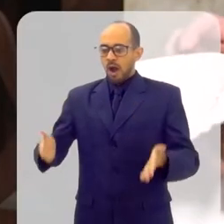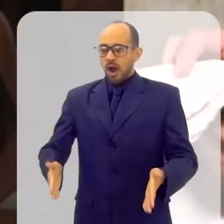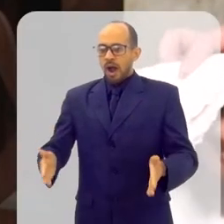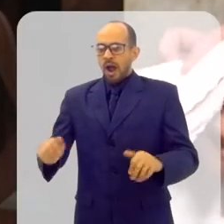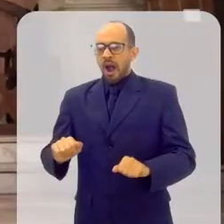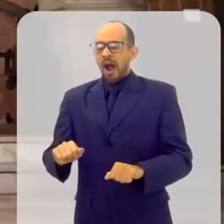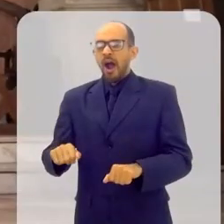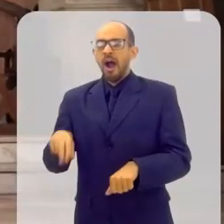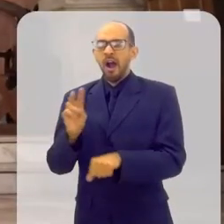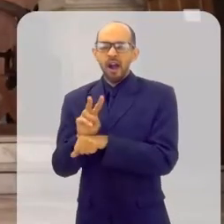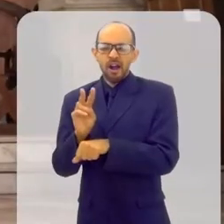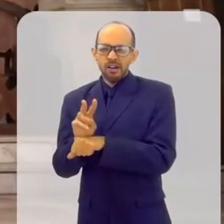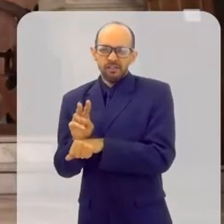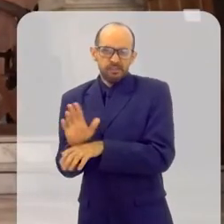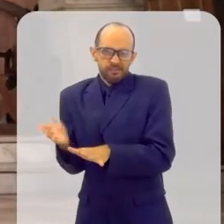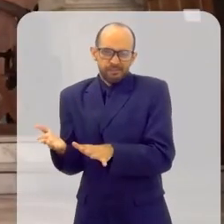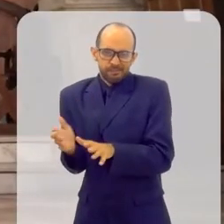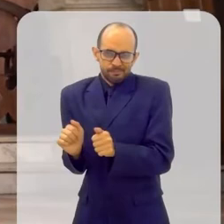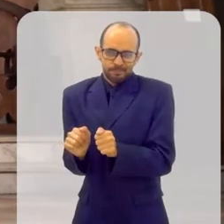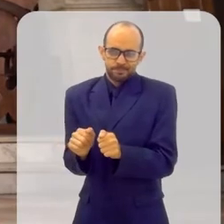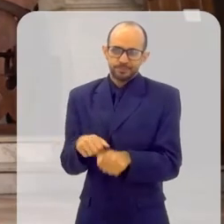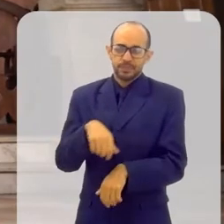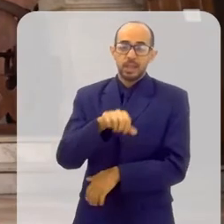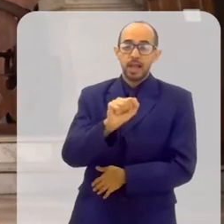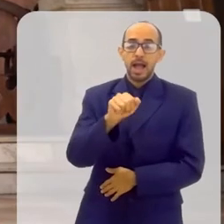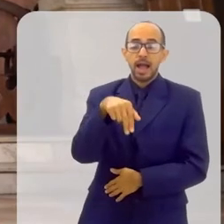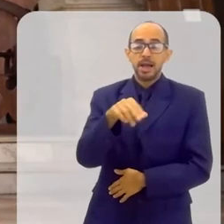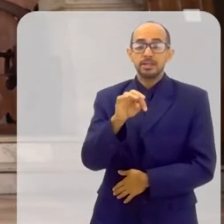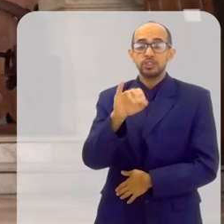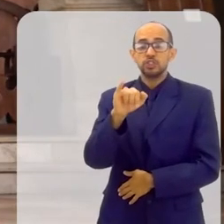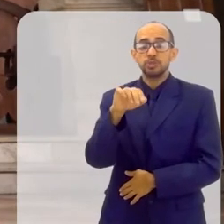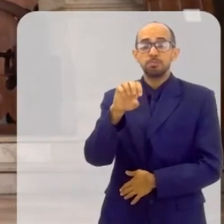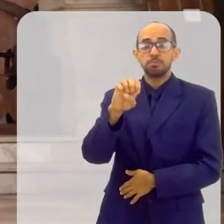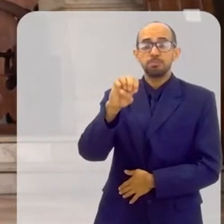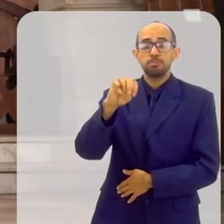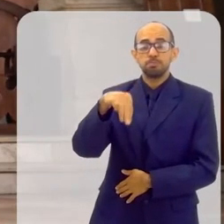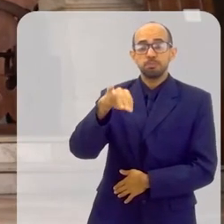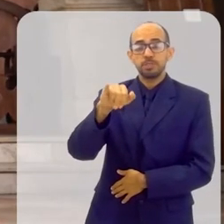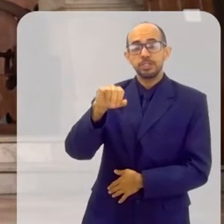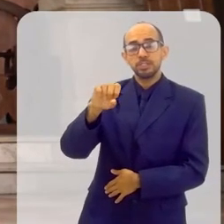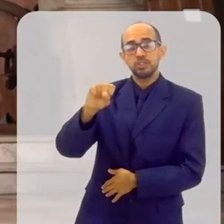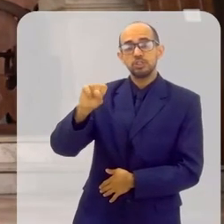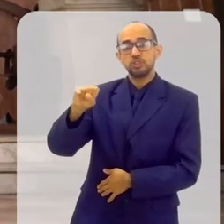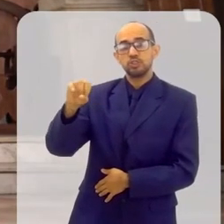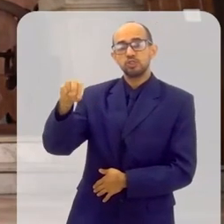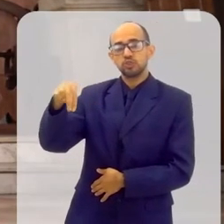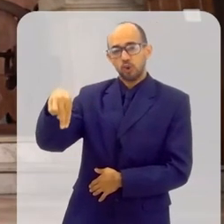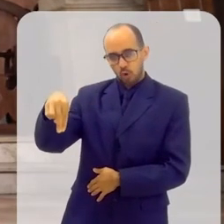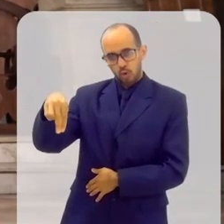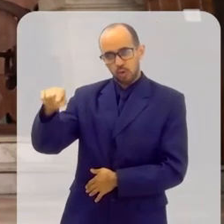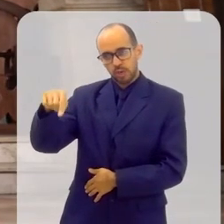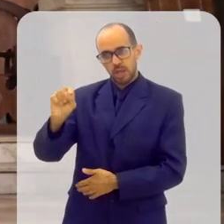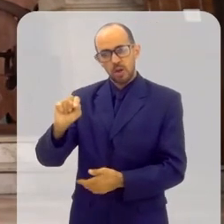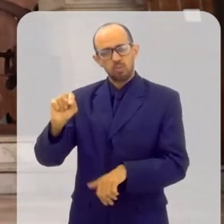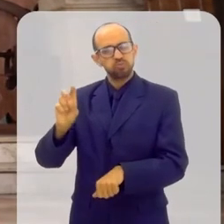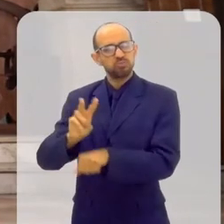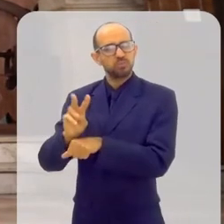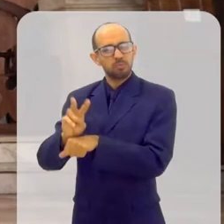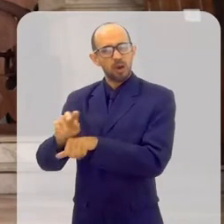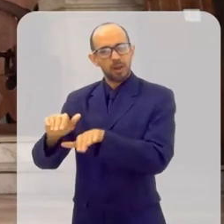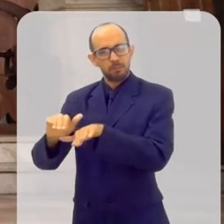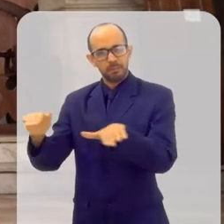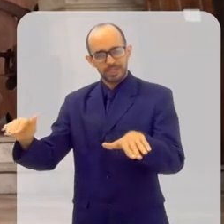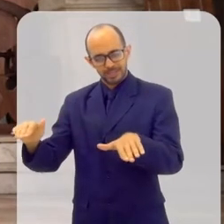portátil, em grego, antimension. Antimension significa o substituto da mesa, da mesa do altar.